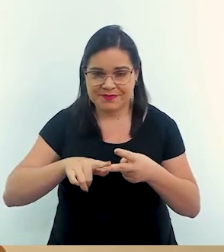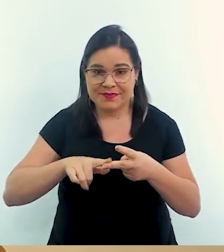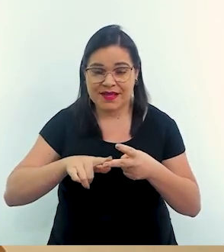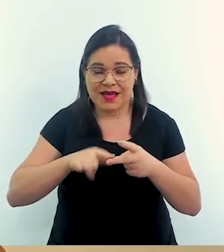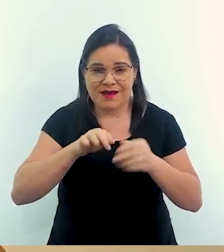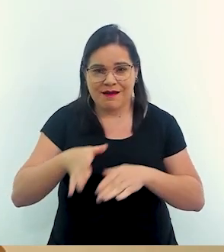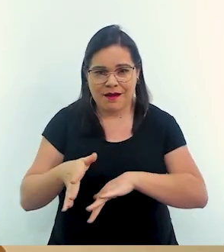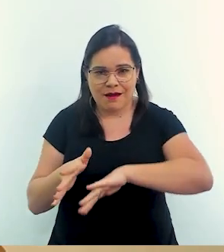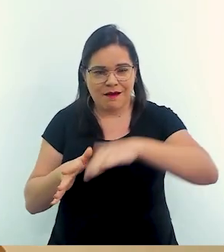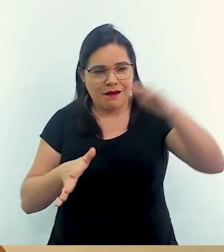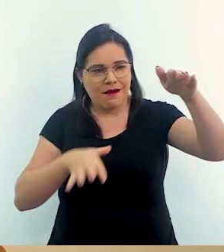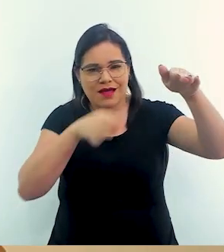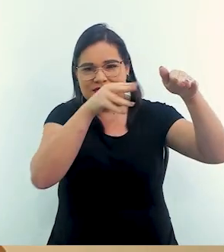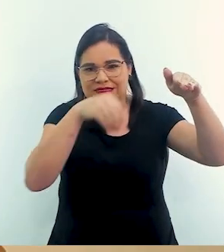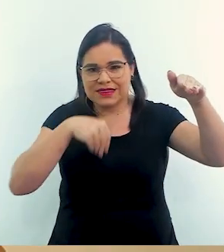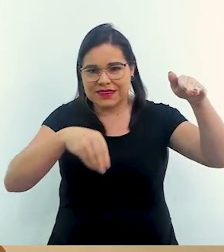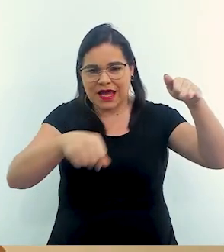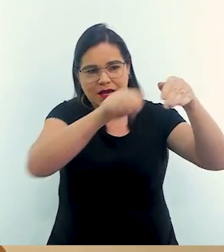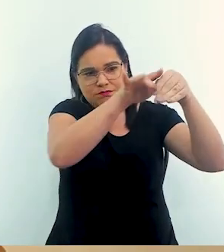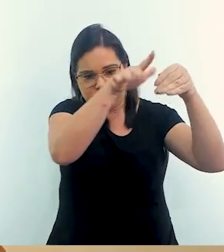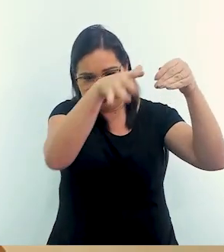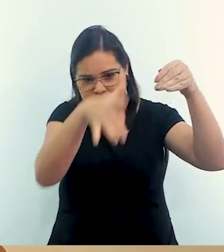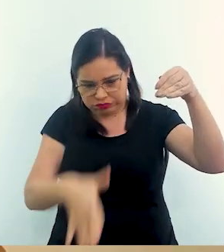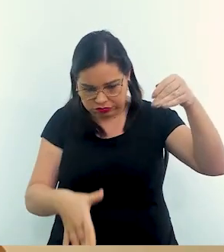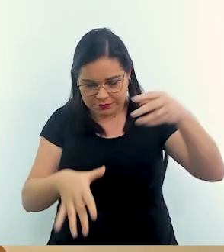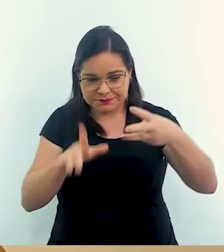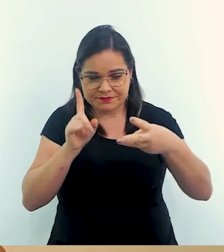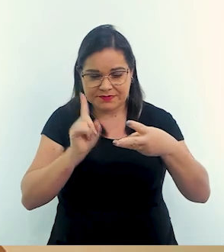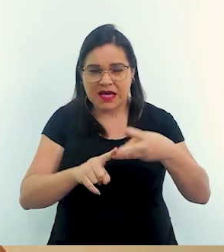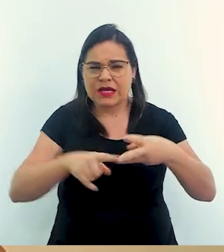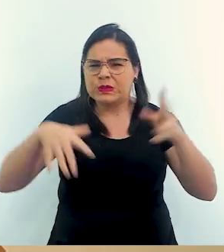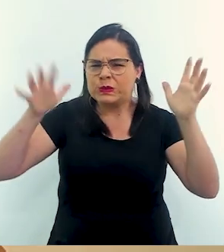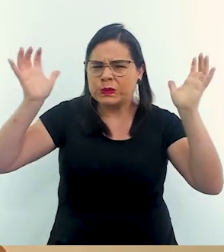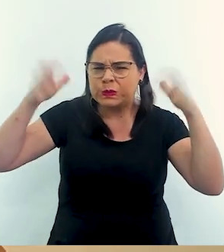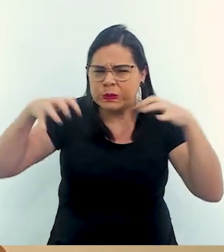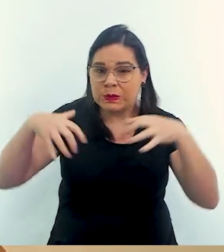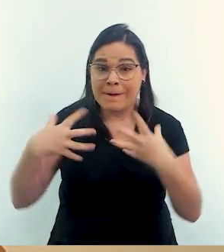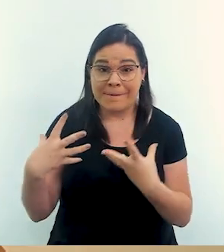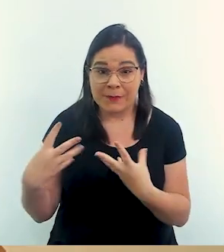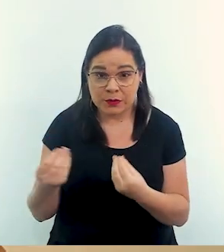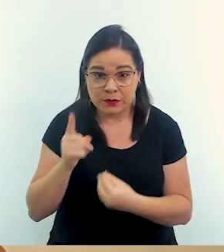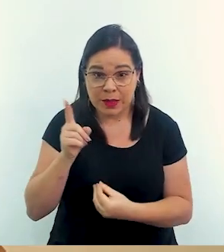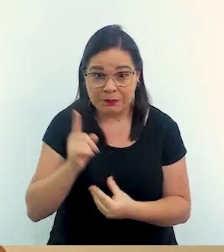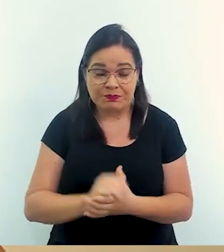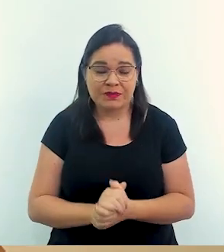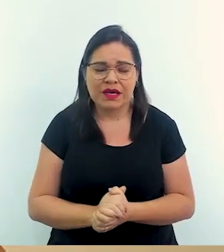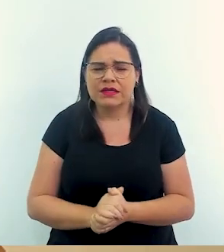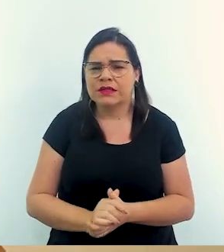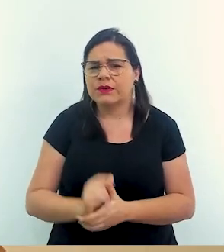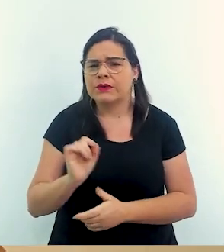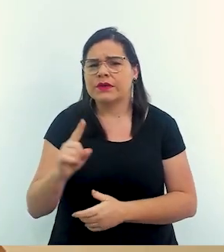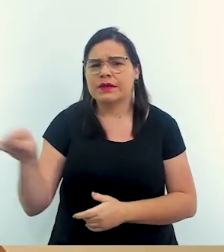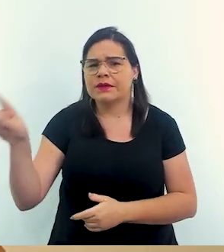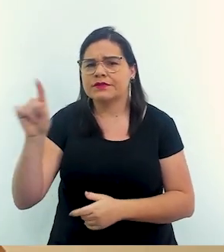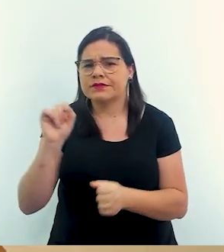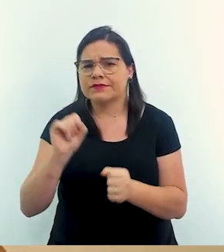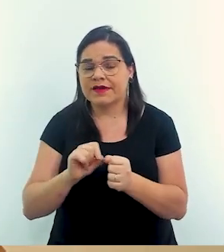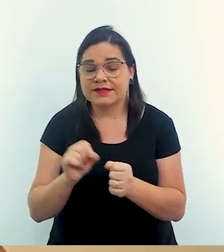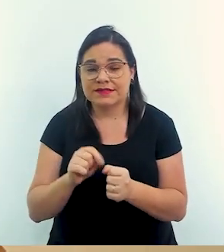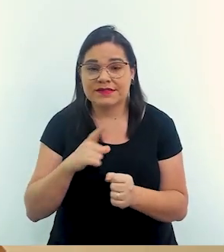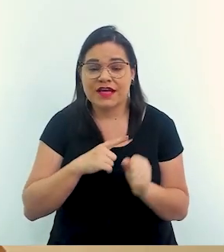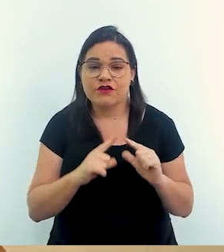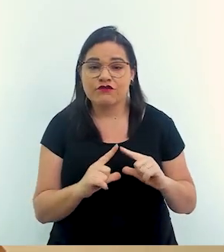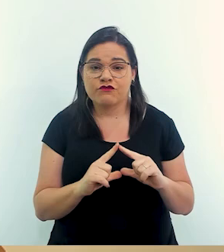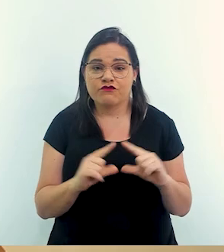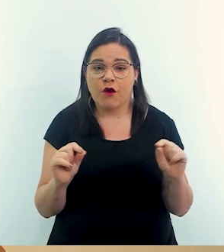tem muito deslizamento, muita chuva, então ele tem problemas climáticos seríssimos. E o que que ele faz? Existe uma coisa